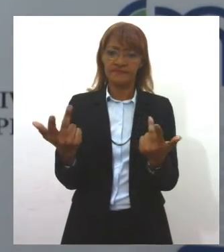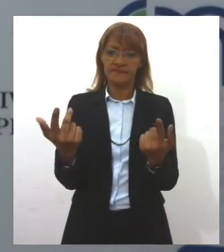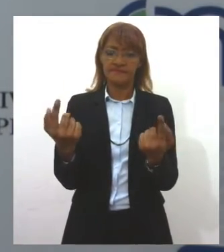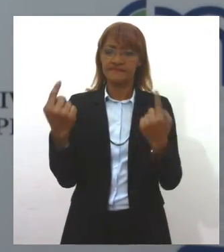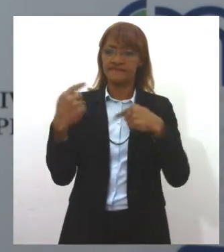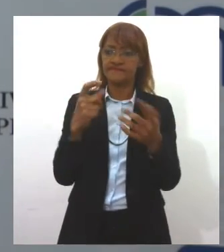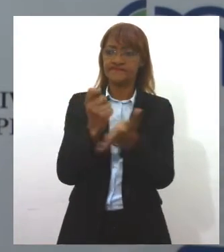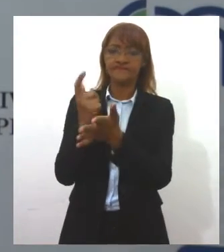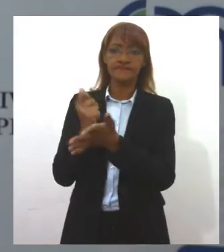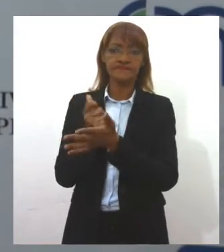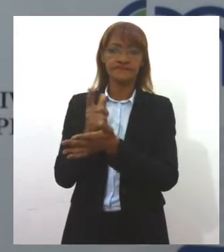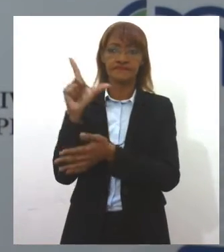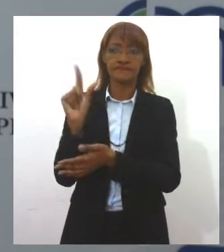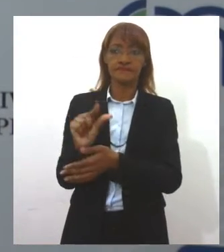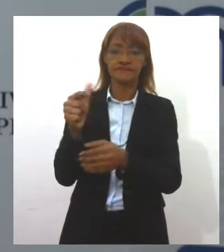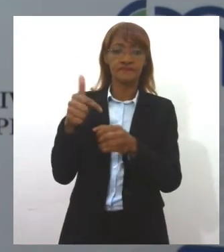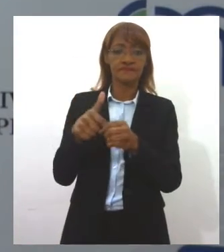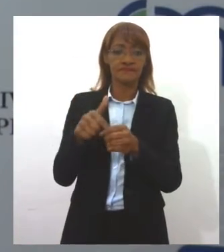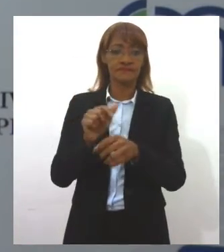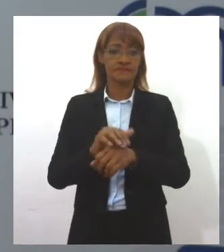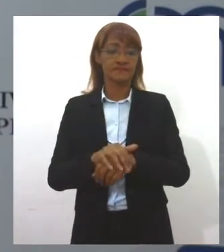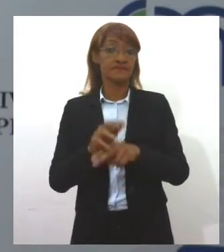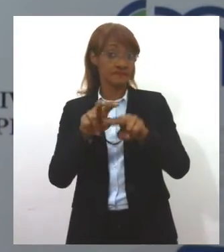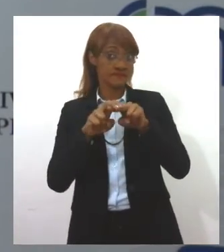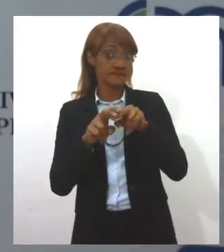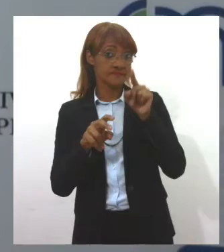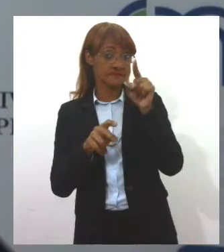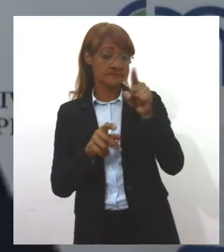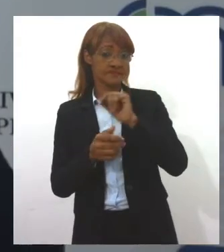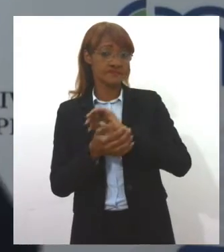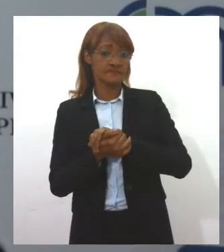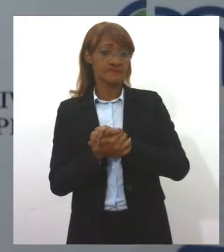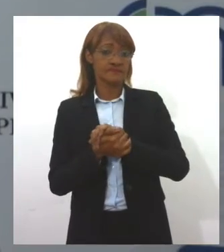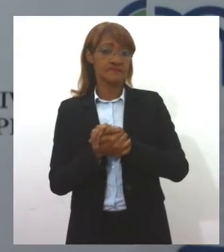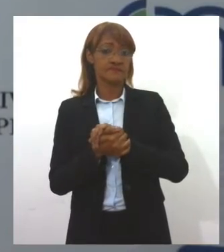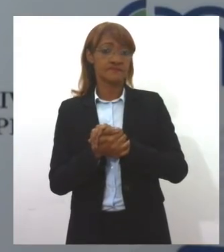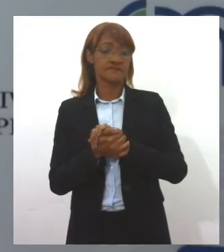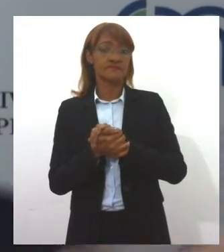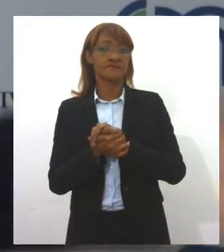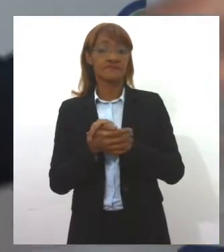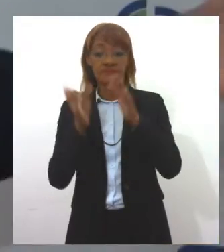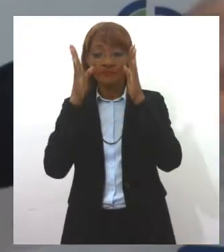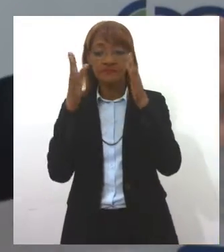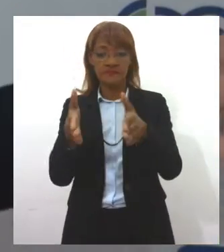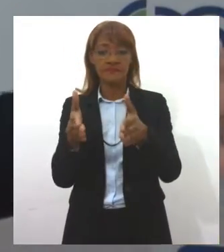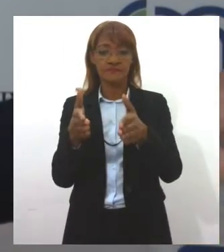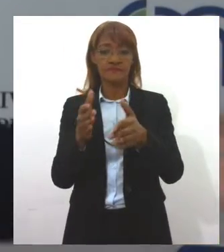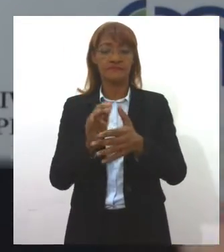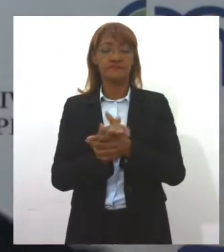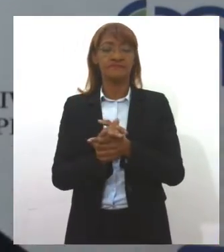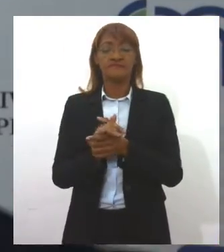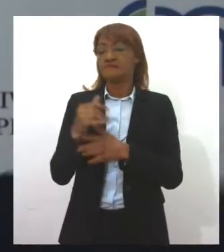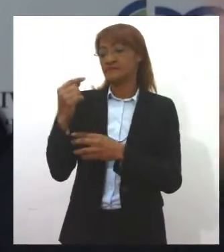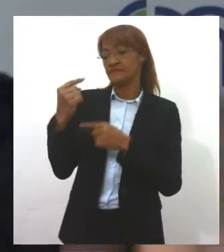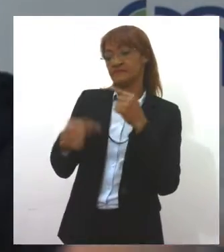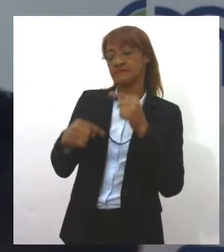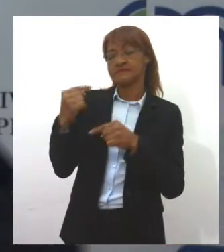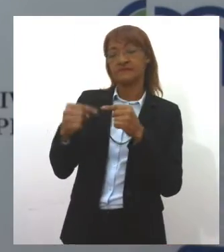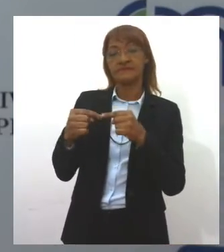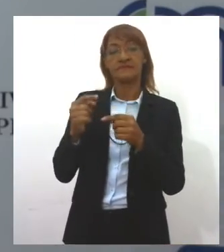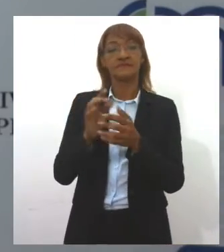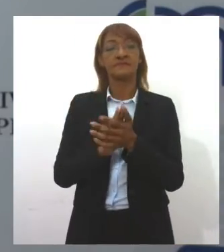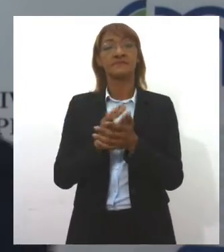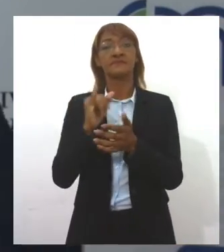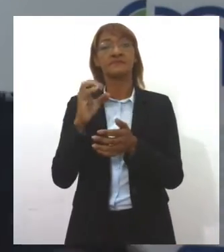barato o seu combustível. Esse é o grande mote. Essa é a grande questão. Esse o foco principal. Essa discussão, a alíquota do